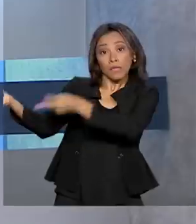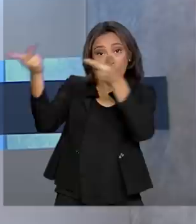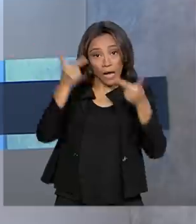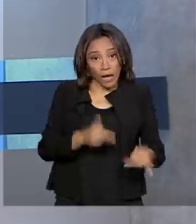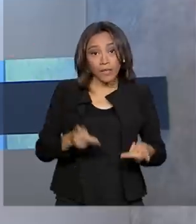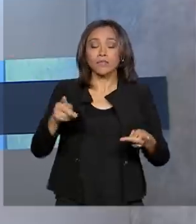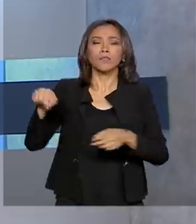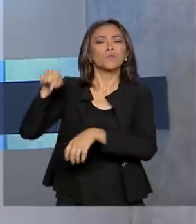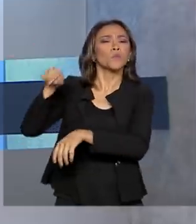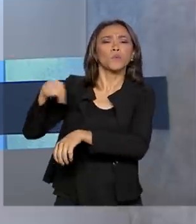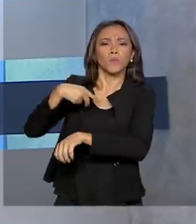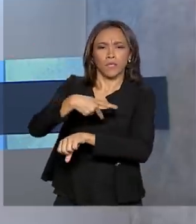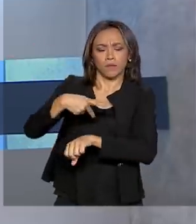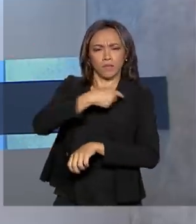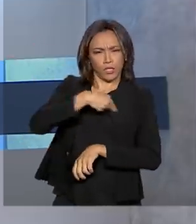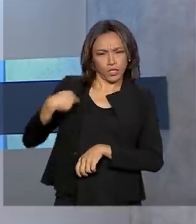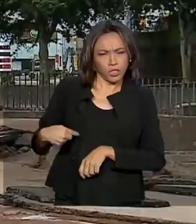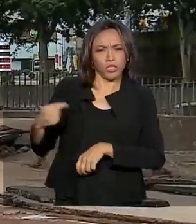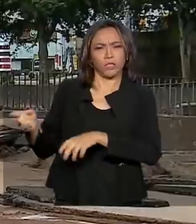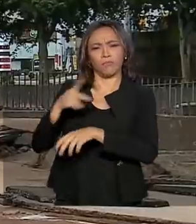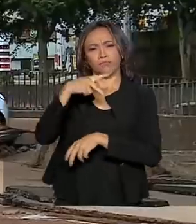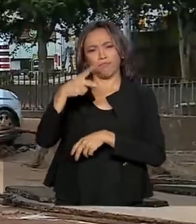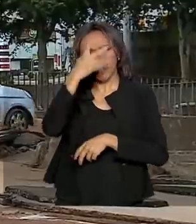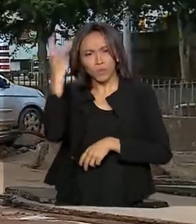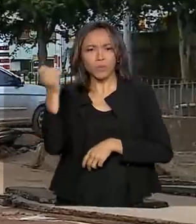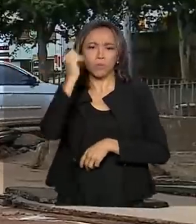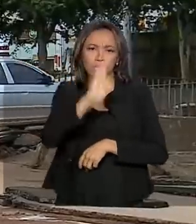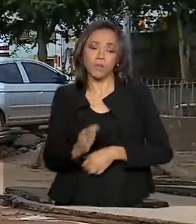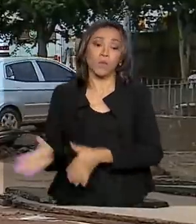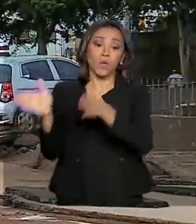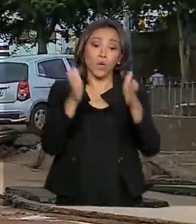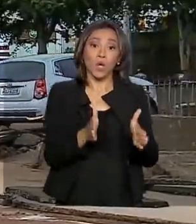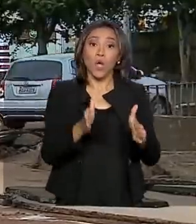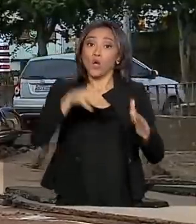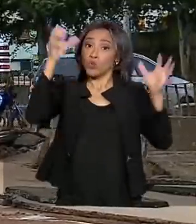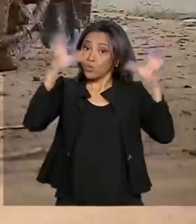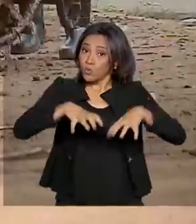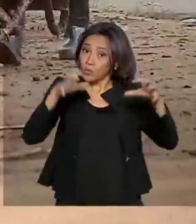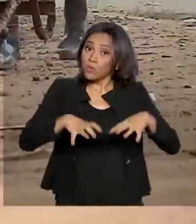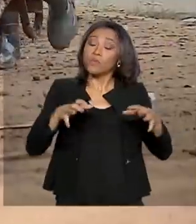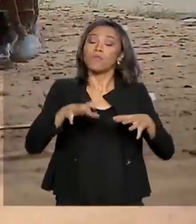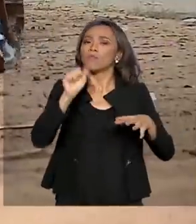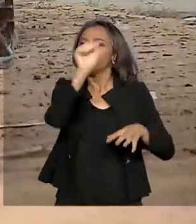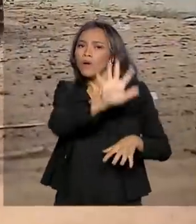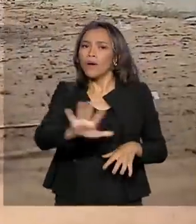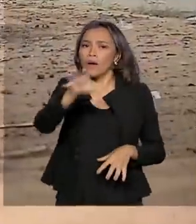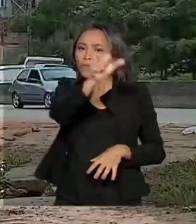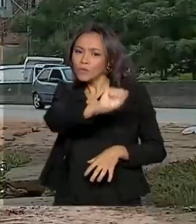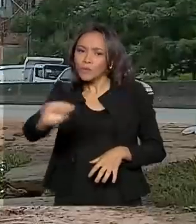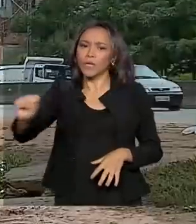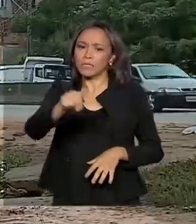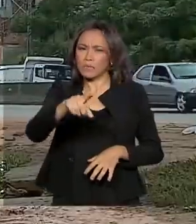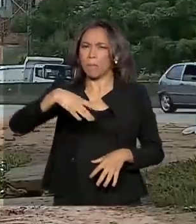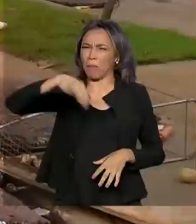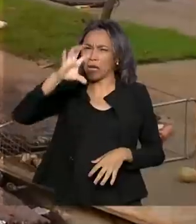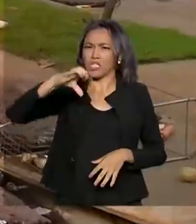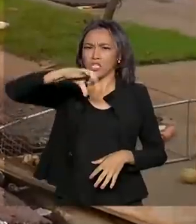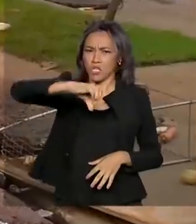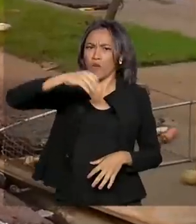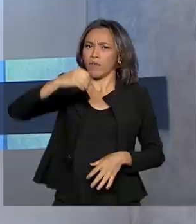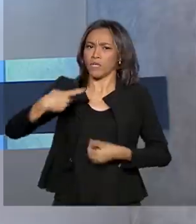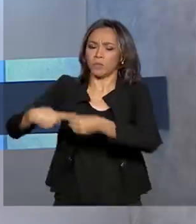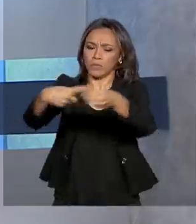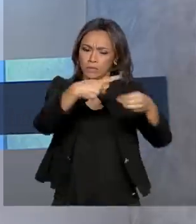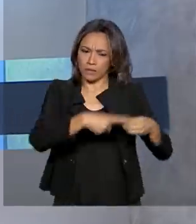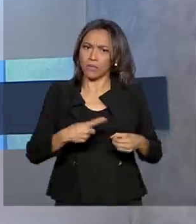na China. Chuvas no sudeste. Defesa civil reconhece situação de emergência em mais de 90 municípios de Minas